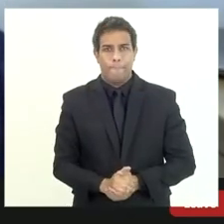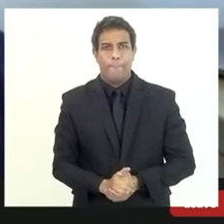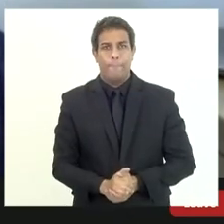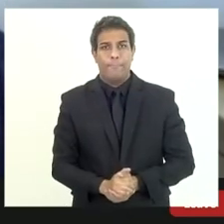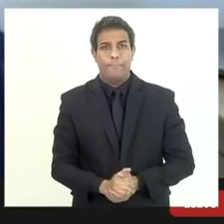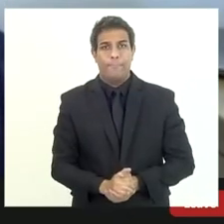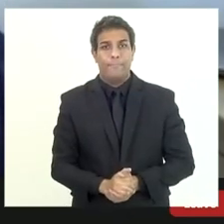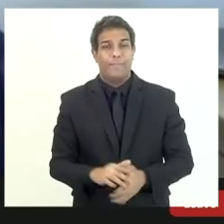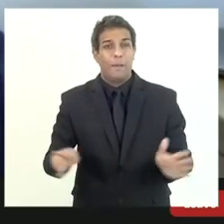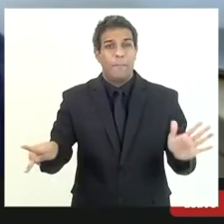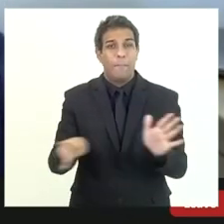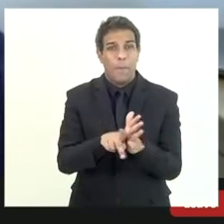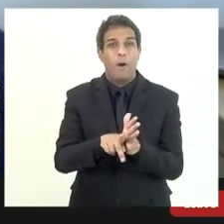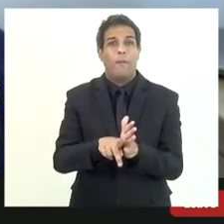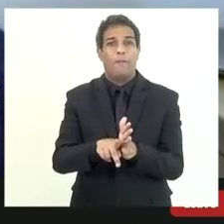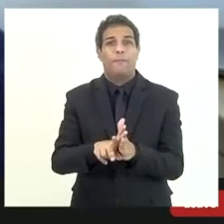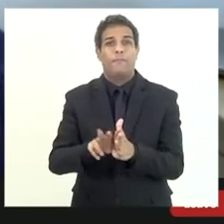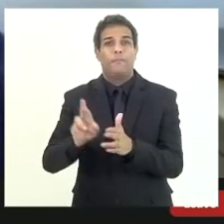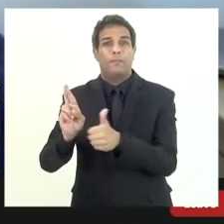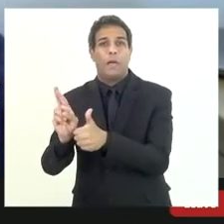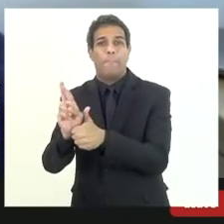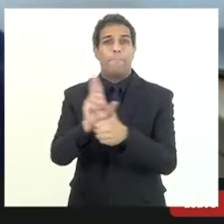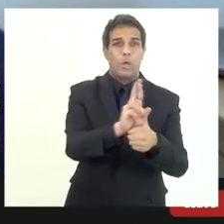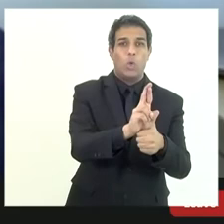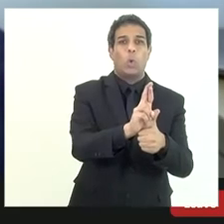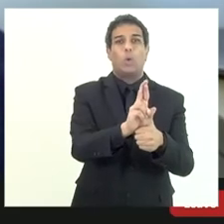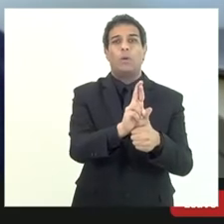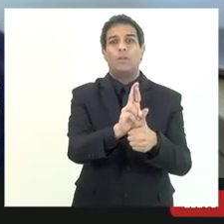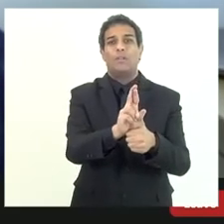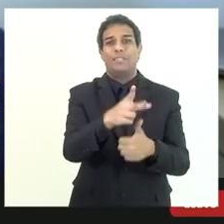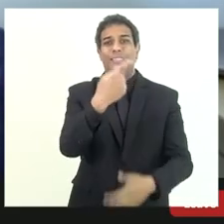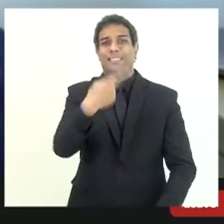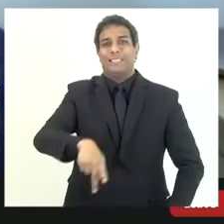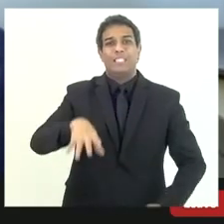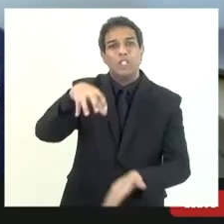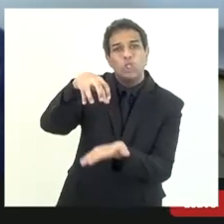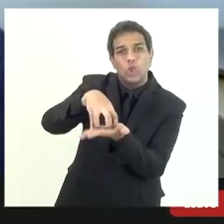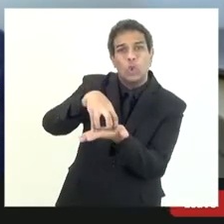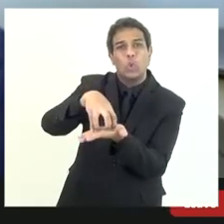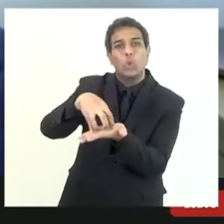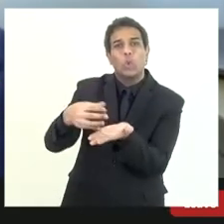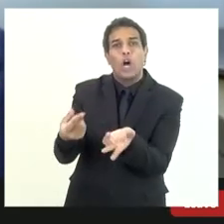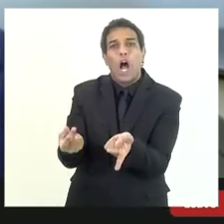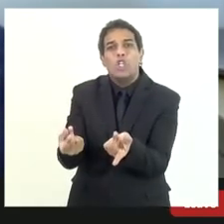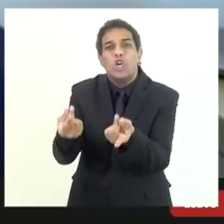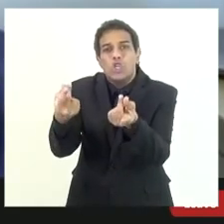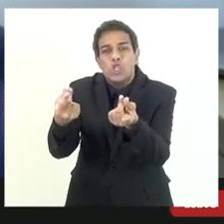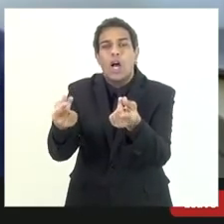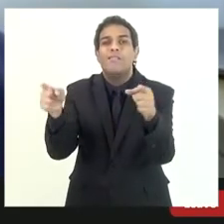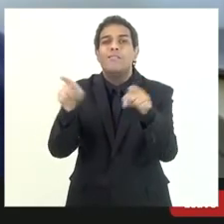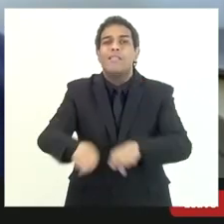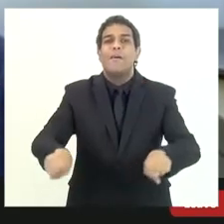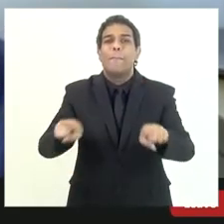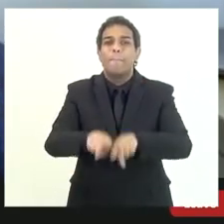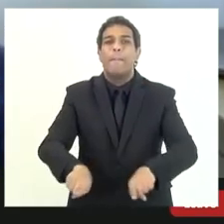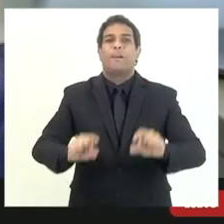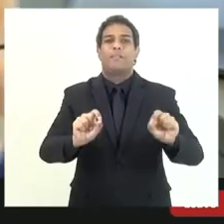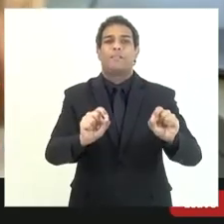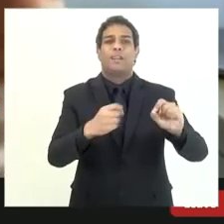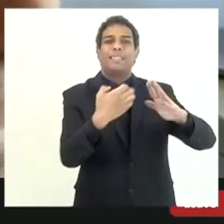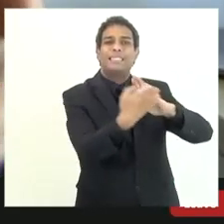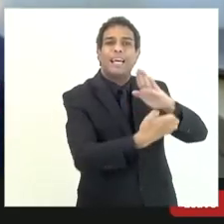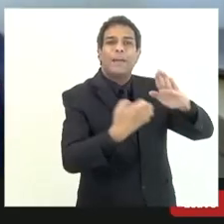procuradoria e da nossa fazenda só e somente com as concessionárias de